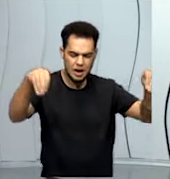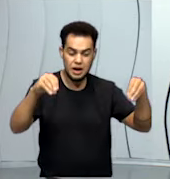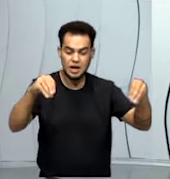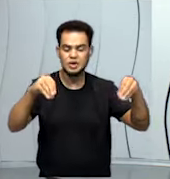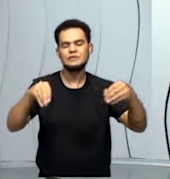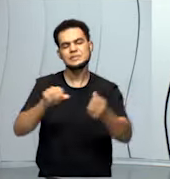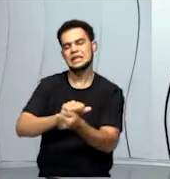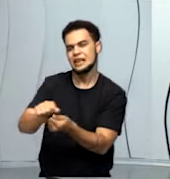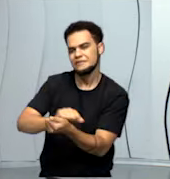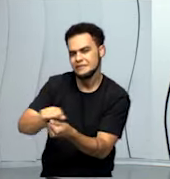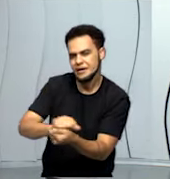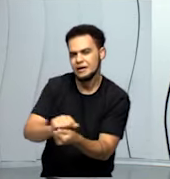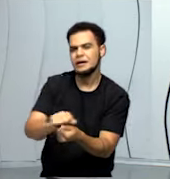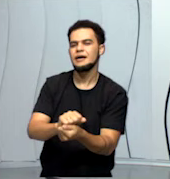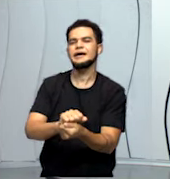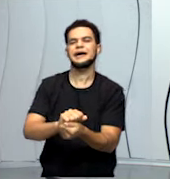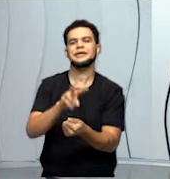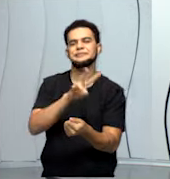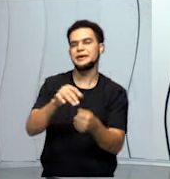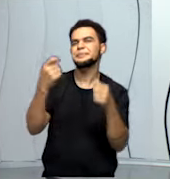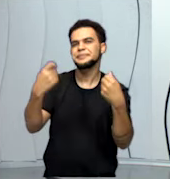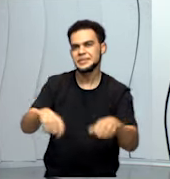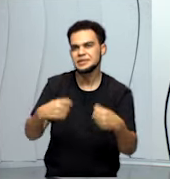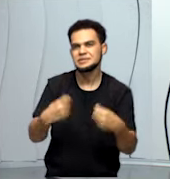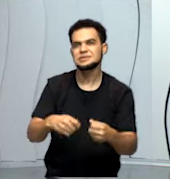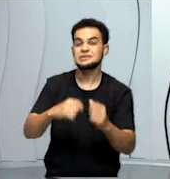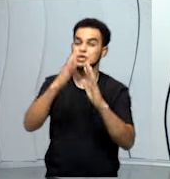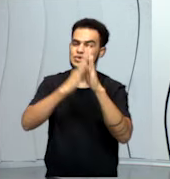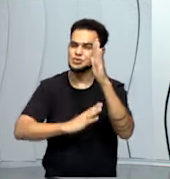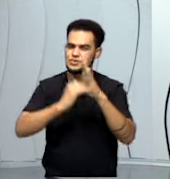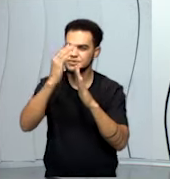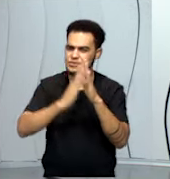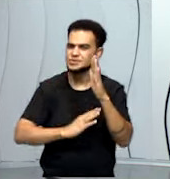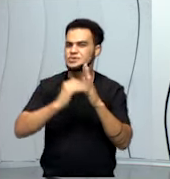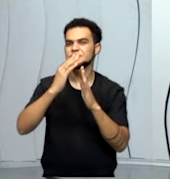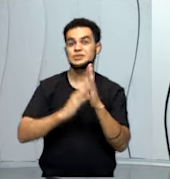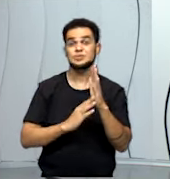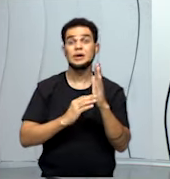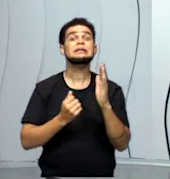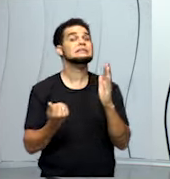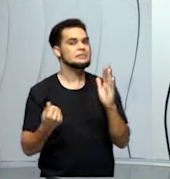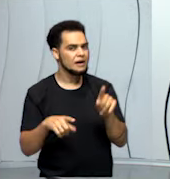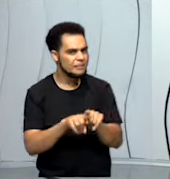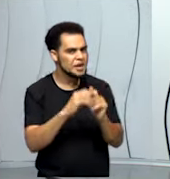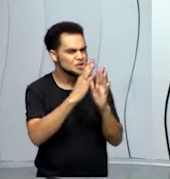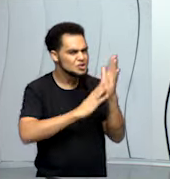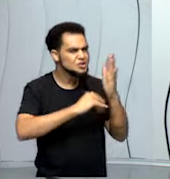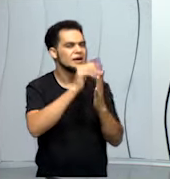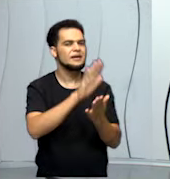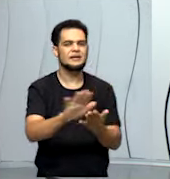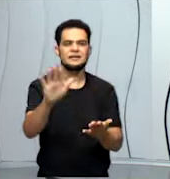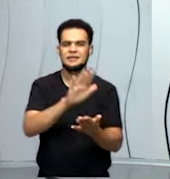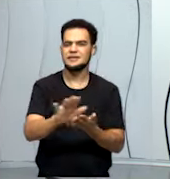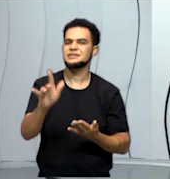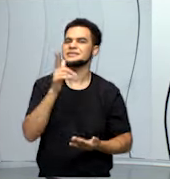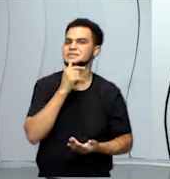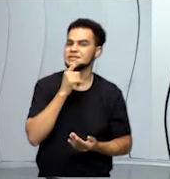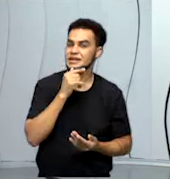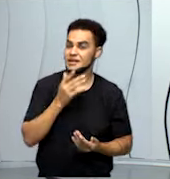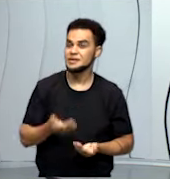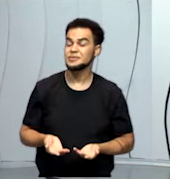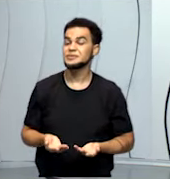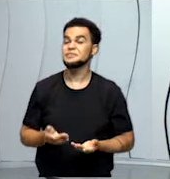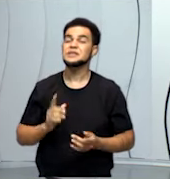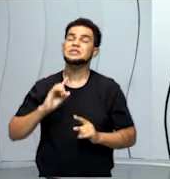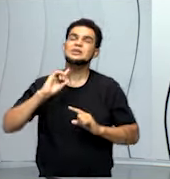lavado, vai precisar ser tingido, o tingimento também gasta muita água, e